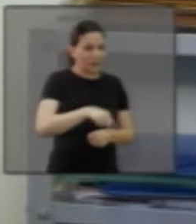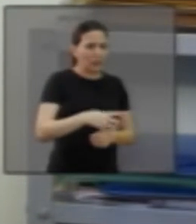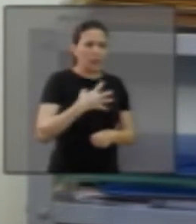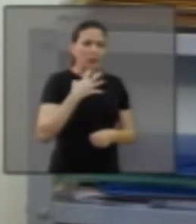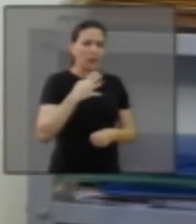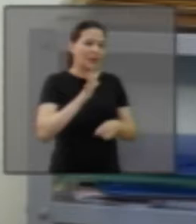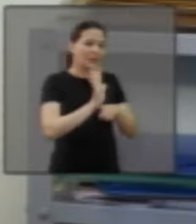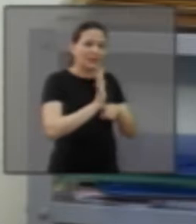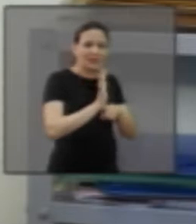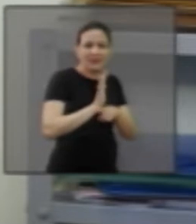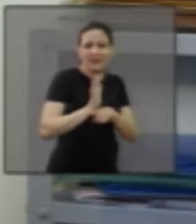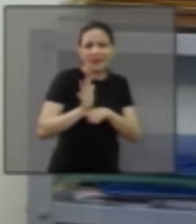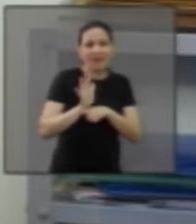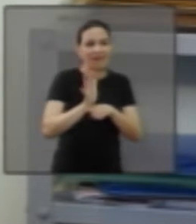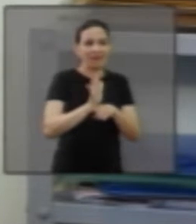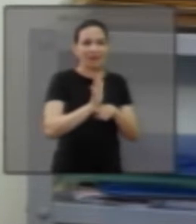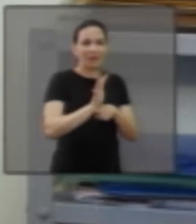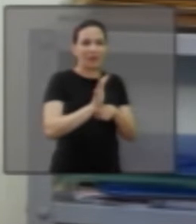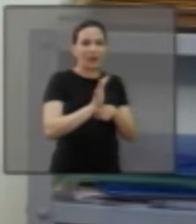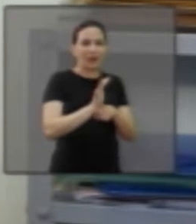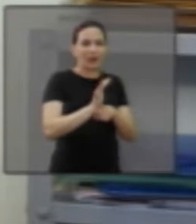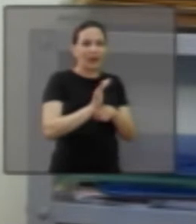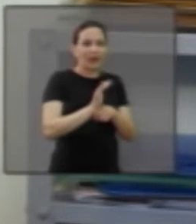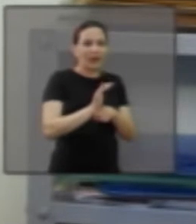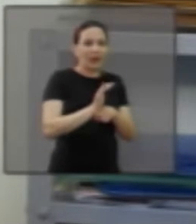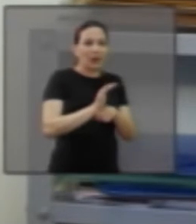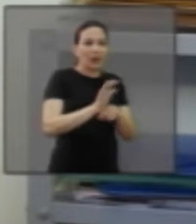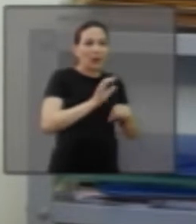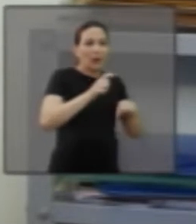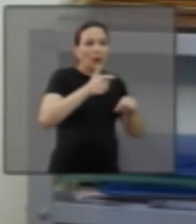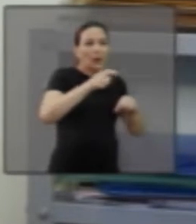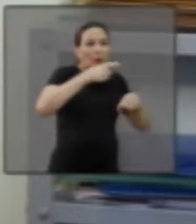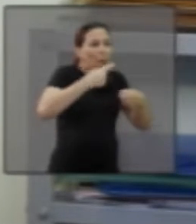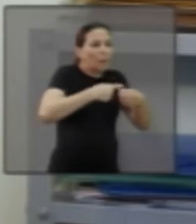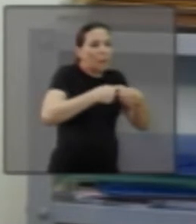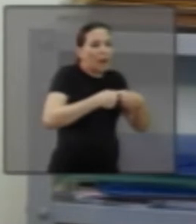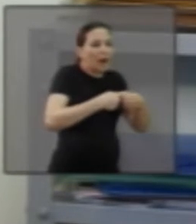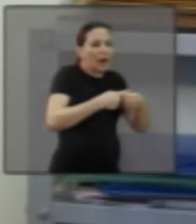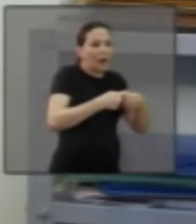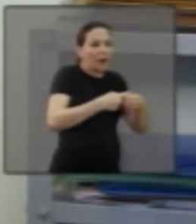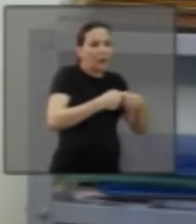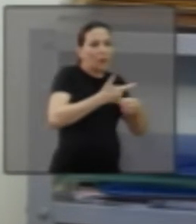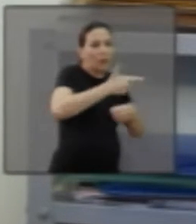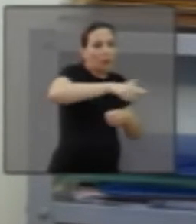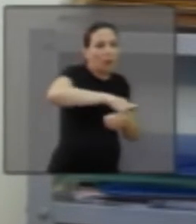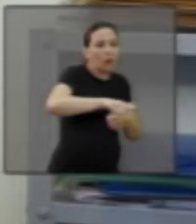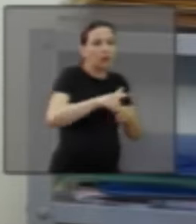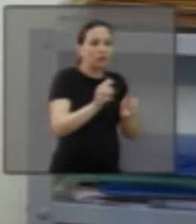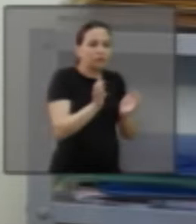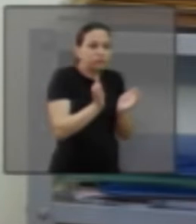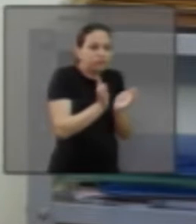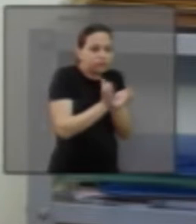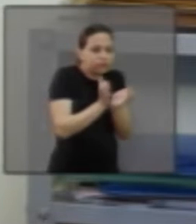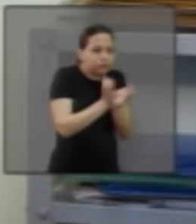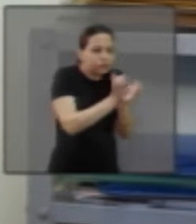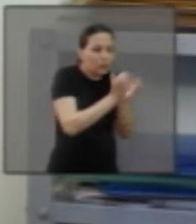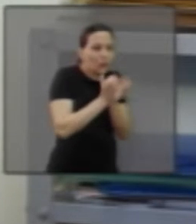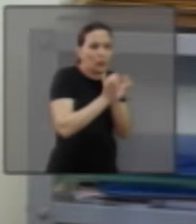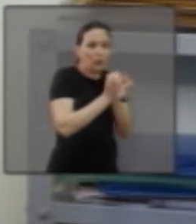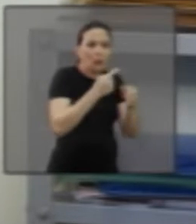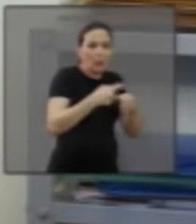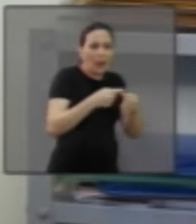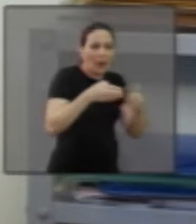conhecem nem o cinema, não conhecem nenhum outro bairro, né? Fica fechado aqui nesse mundinho.